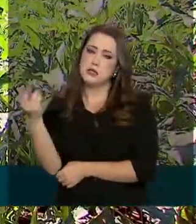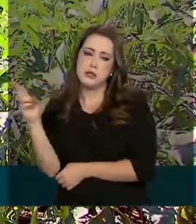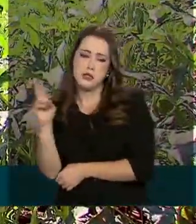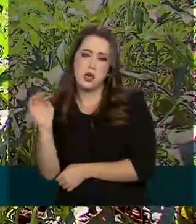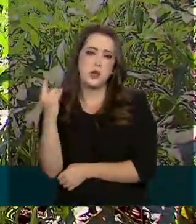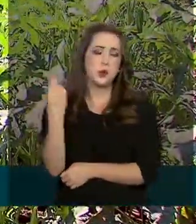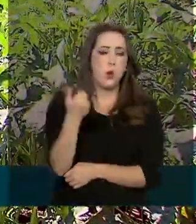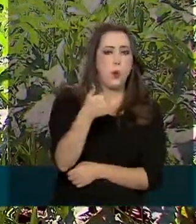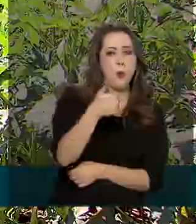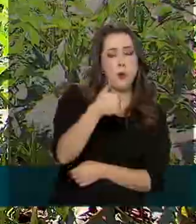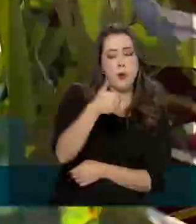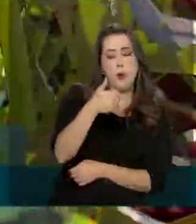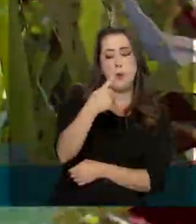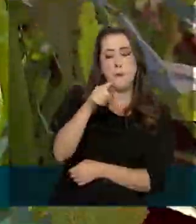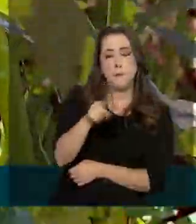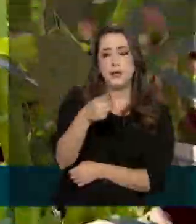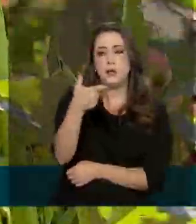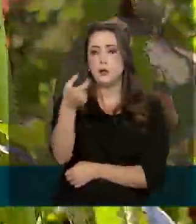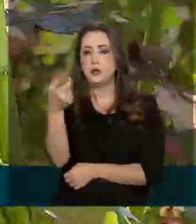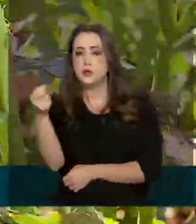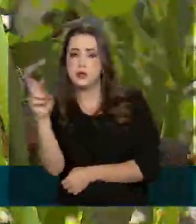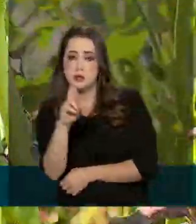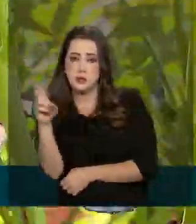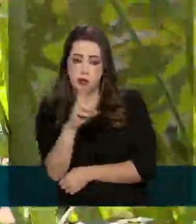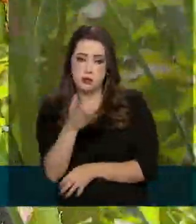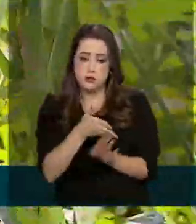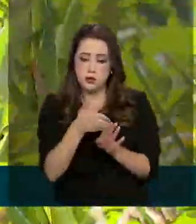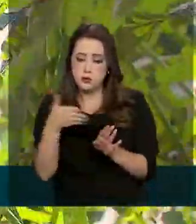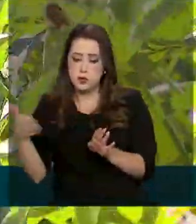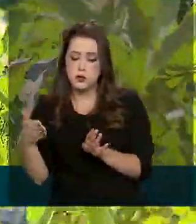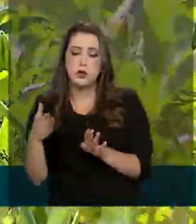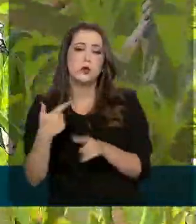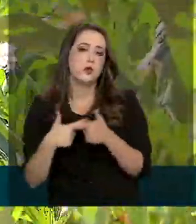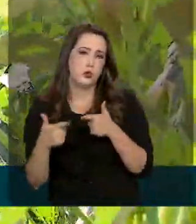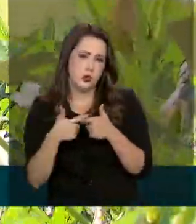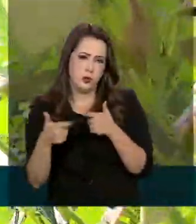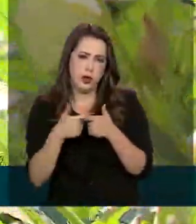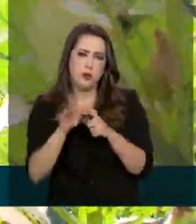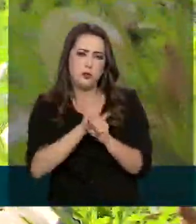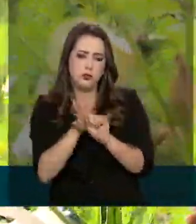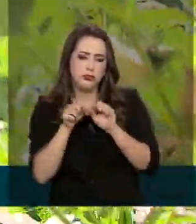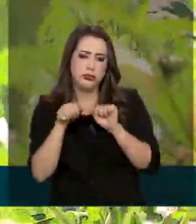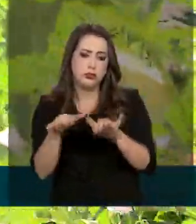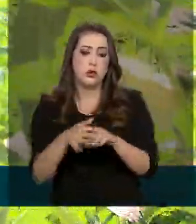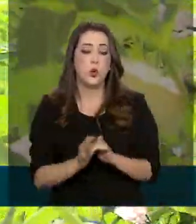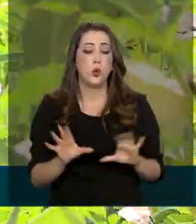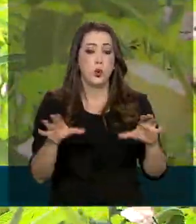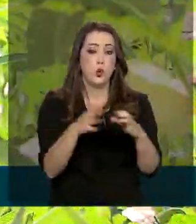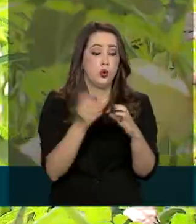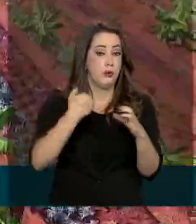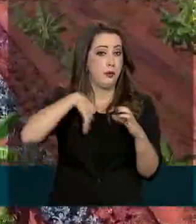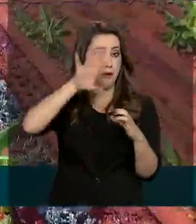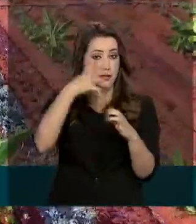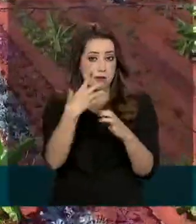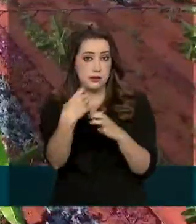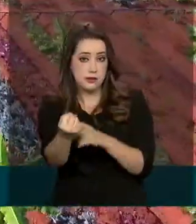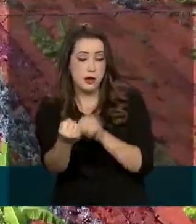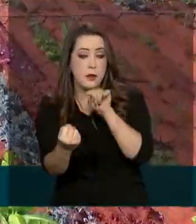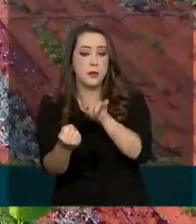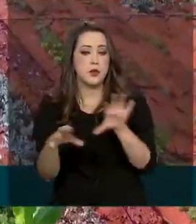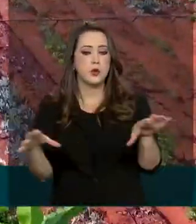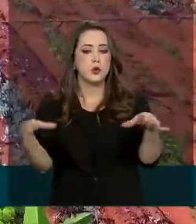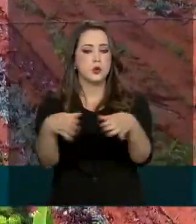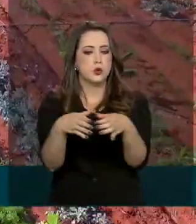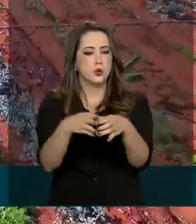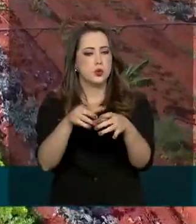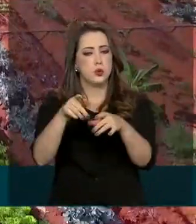de ajuda neste momento de pandemia. O grupo que possui maior percentual de famílias beneficiadas pelo auxílio emergencial é o